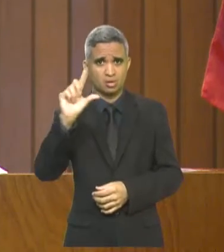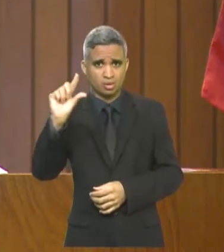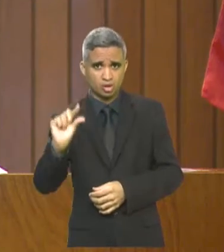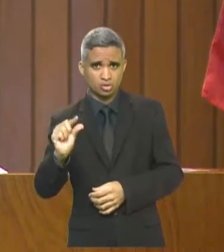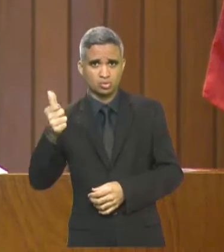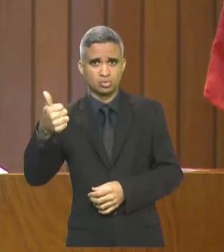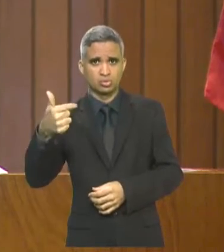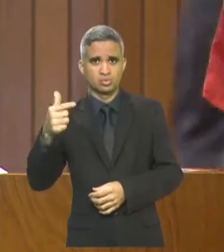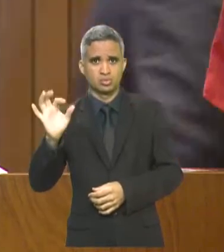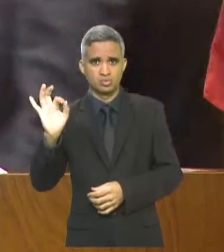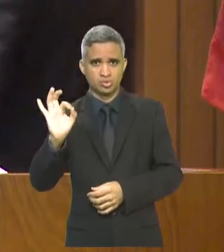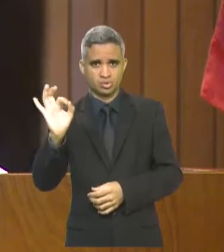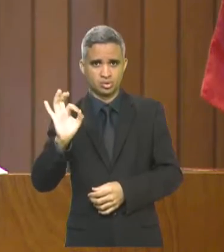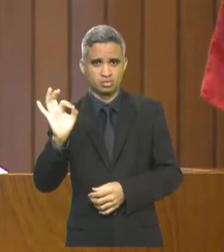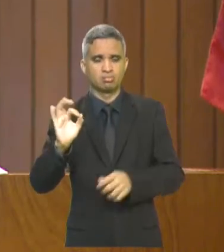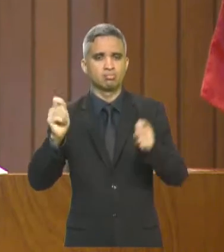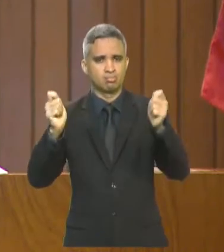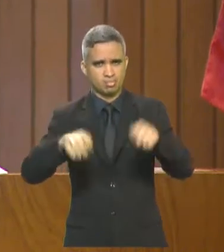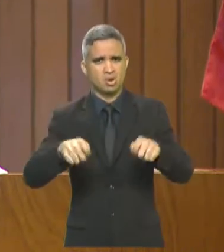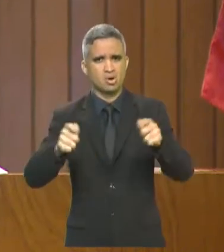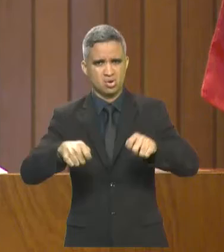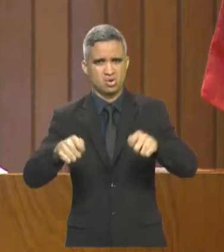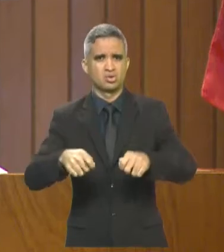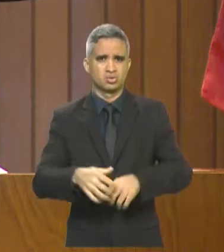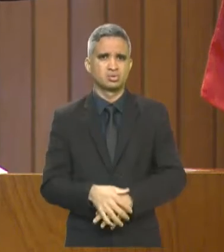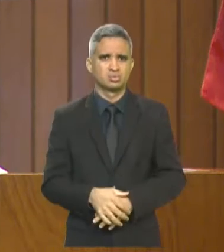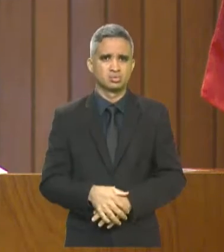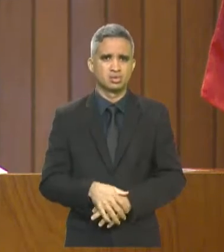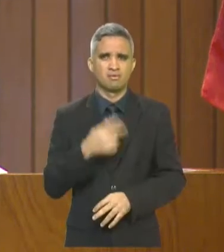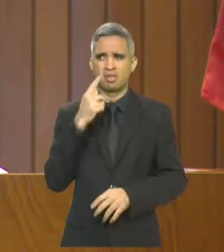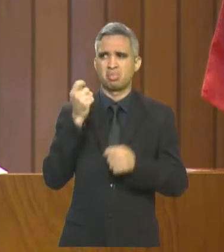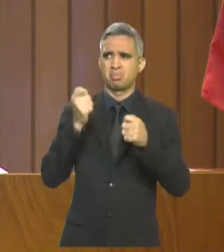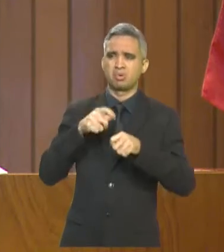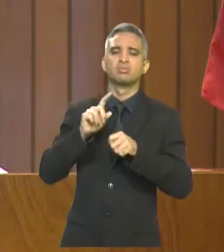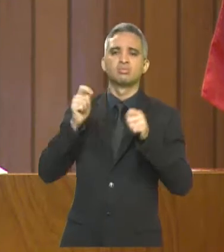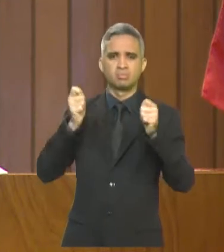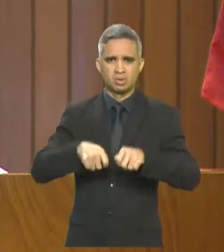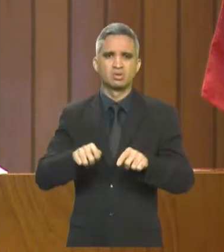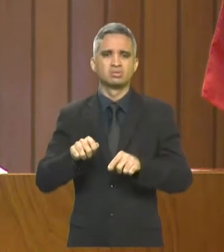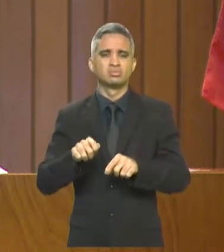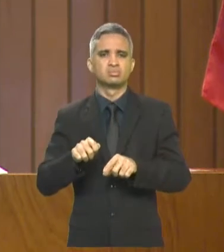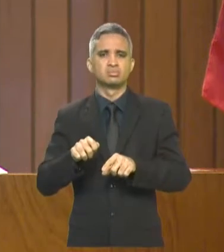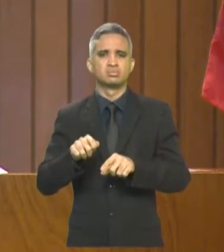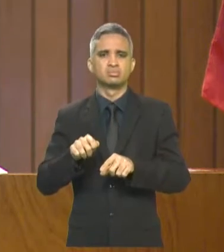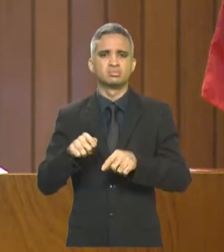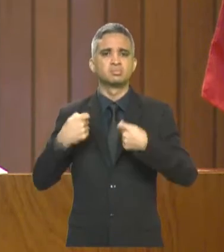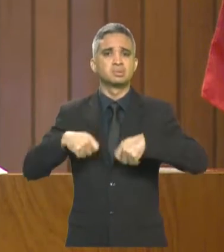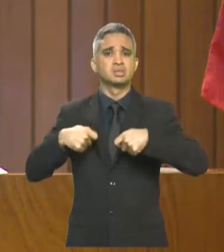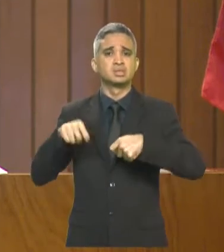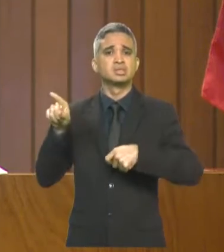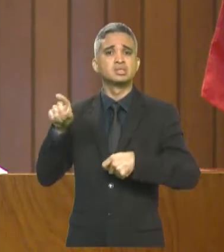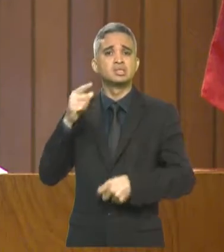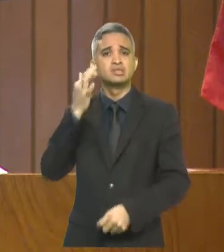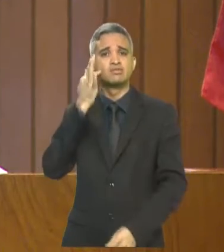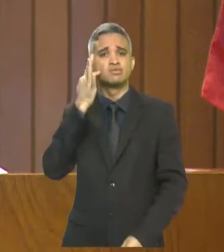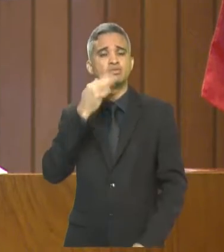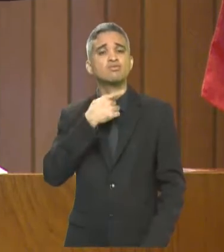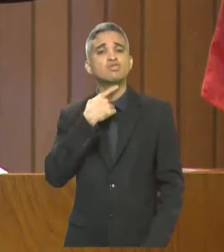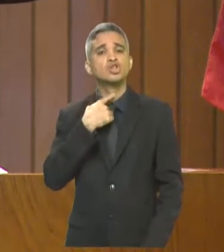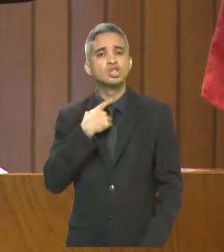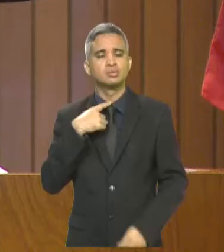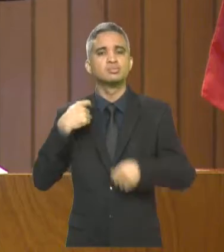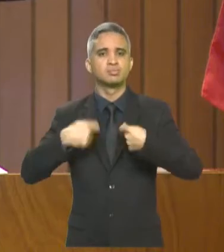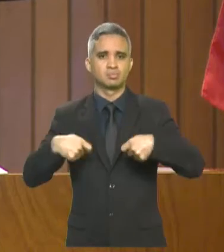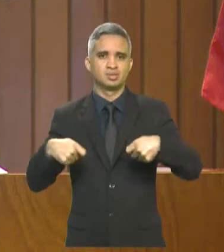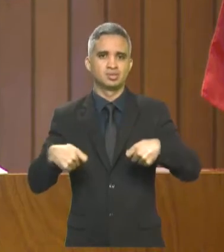é viável e só depende da vontade do governador Flávio Dino. E aí os prints que nós já temos